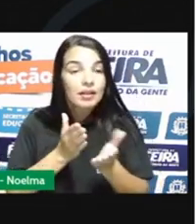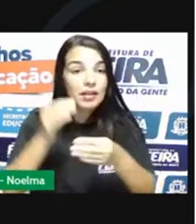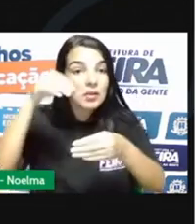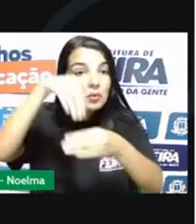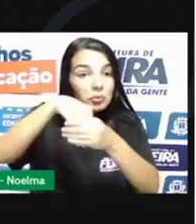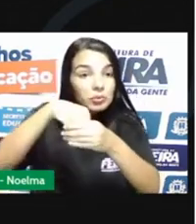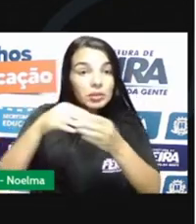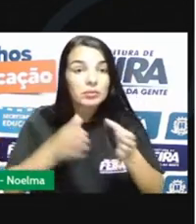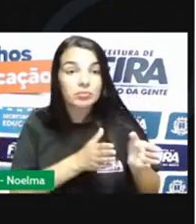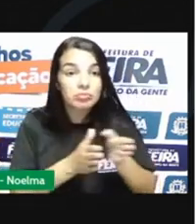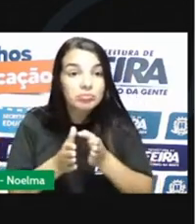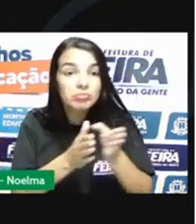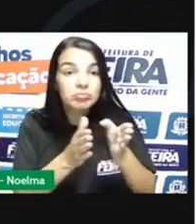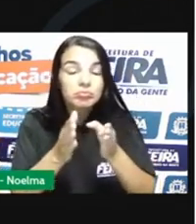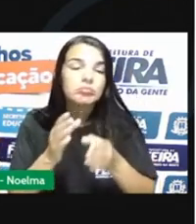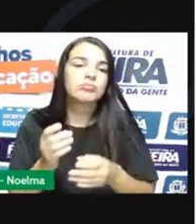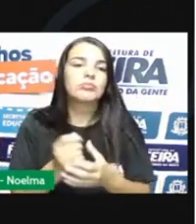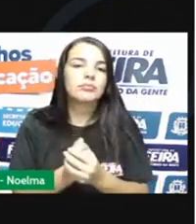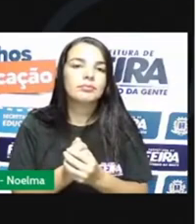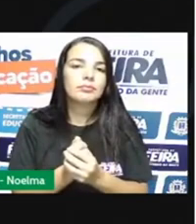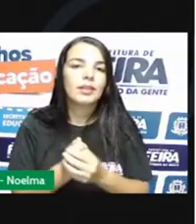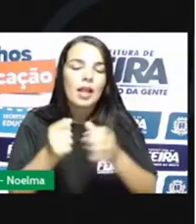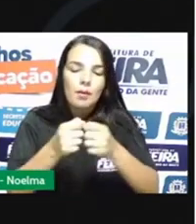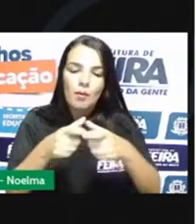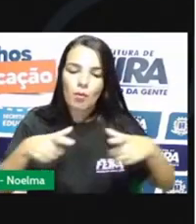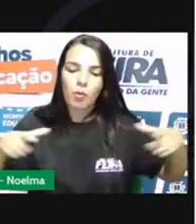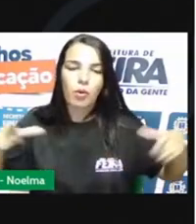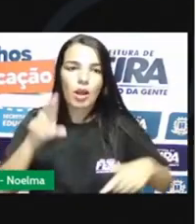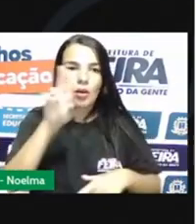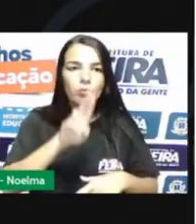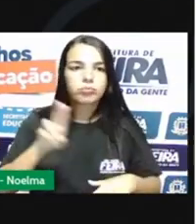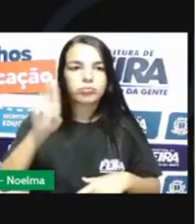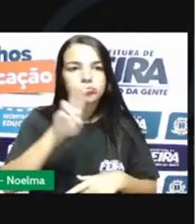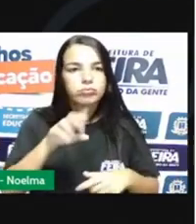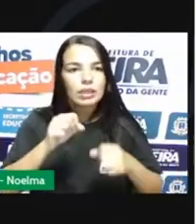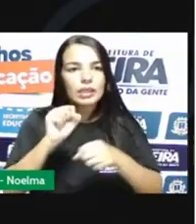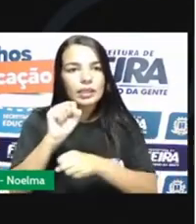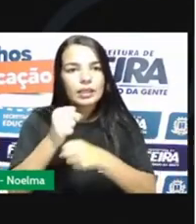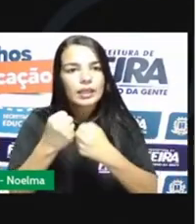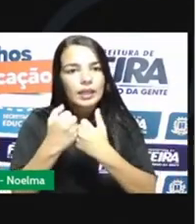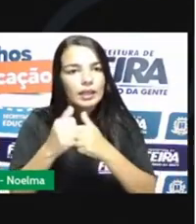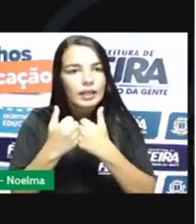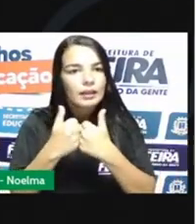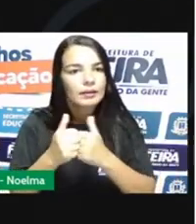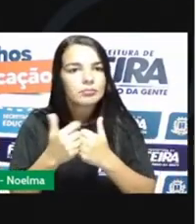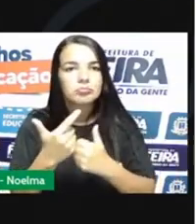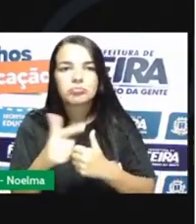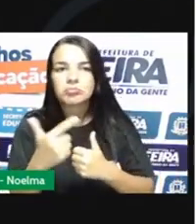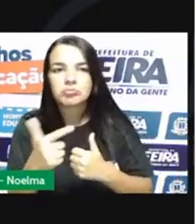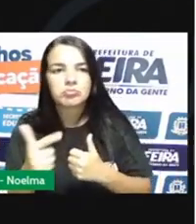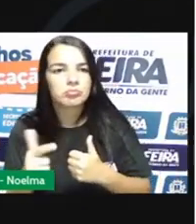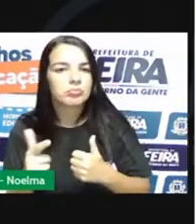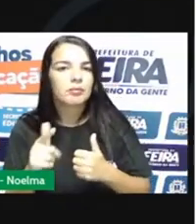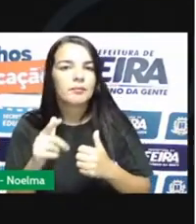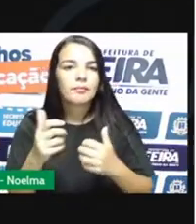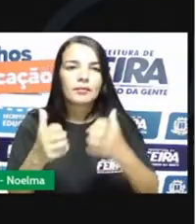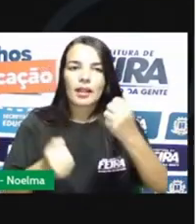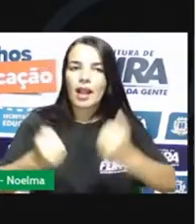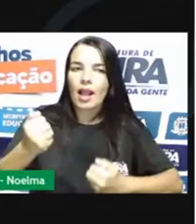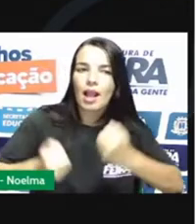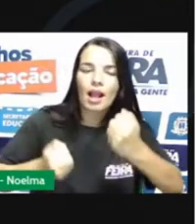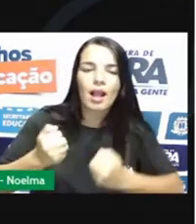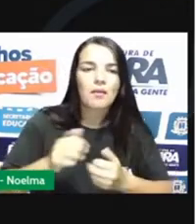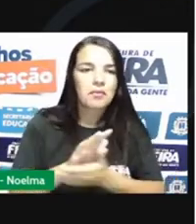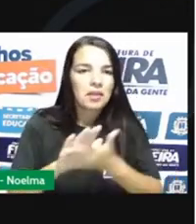relacionadas ao ambiente urbano foram crescendo. Como não existiam automóveis, trens e caminhões, e as mercadorias